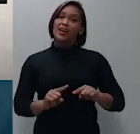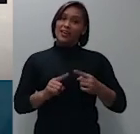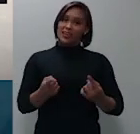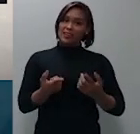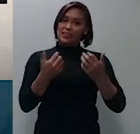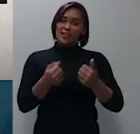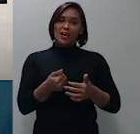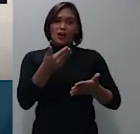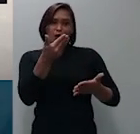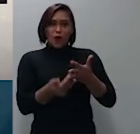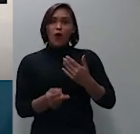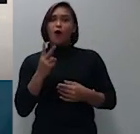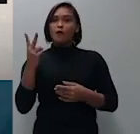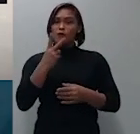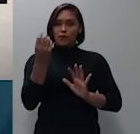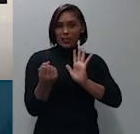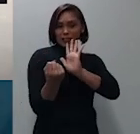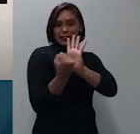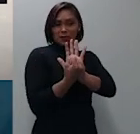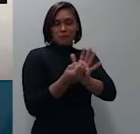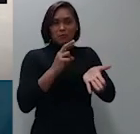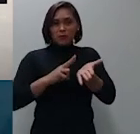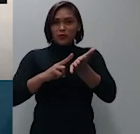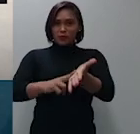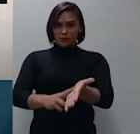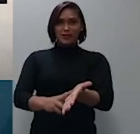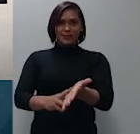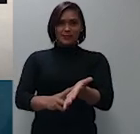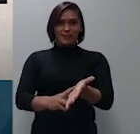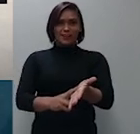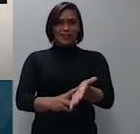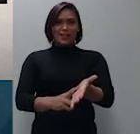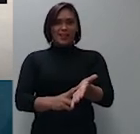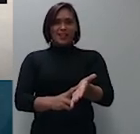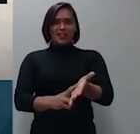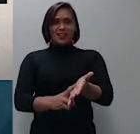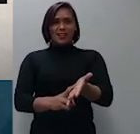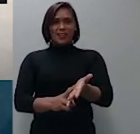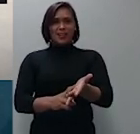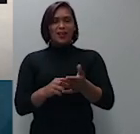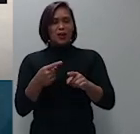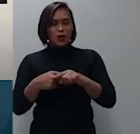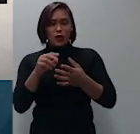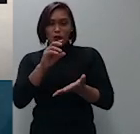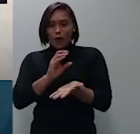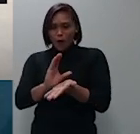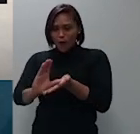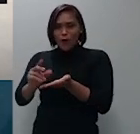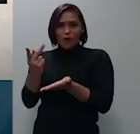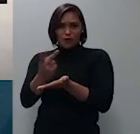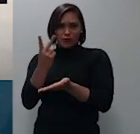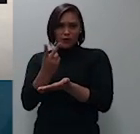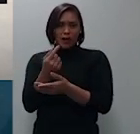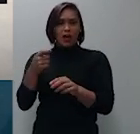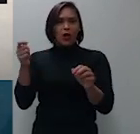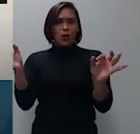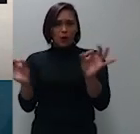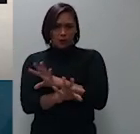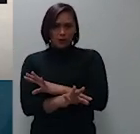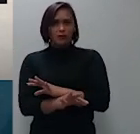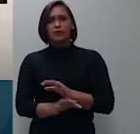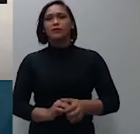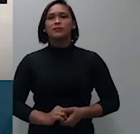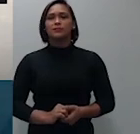estampado na carta constitui dívida líquida e com vencimento certo, o que a princípio